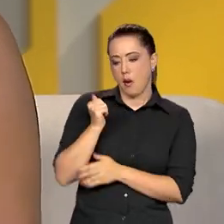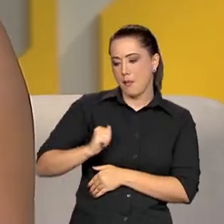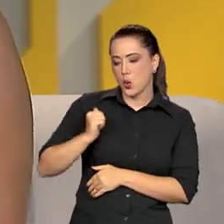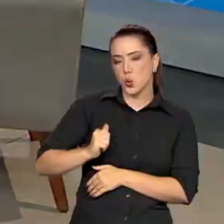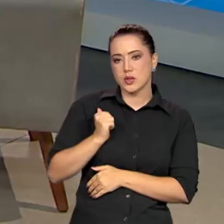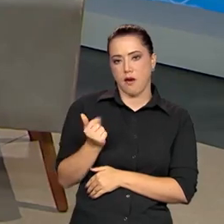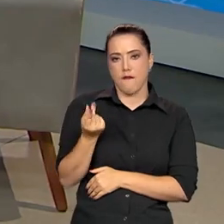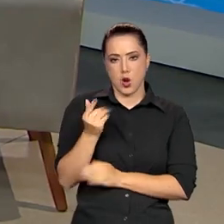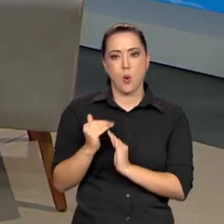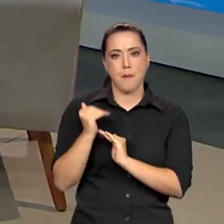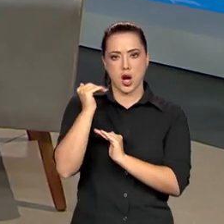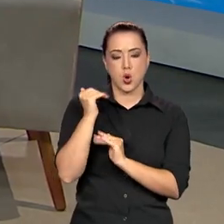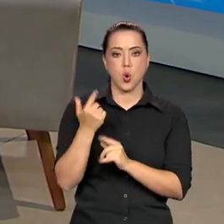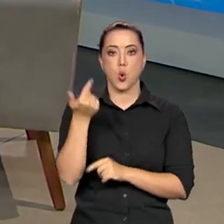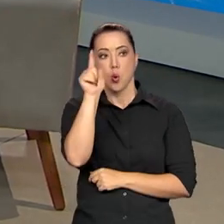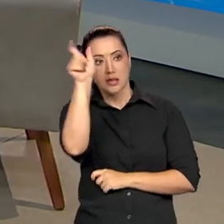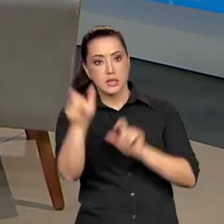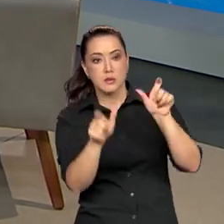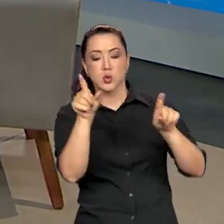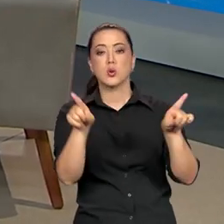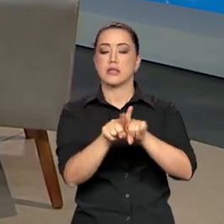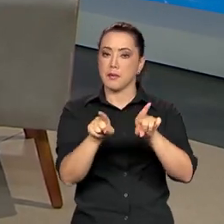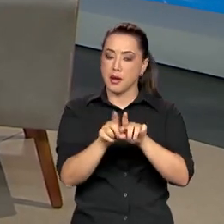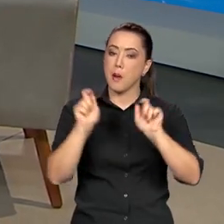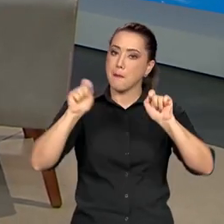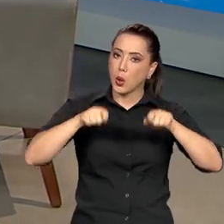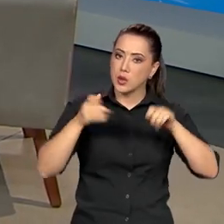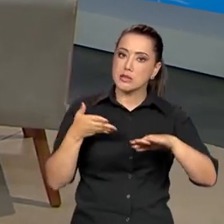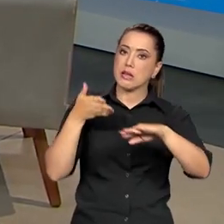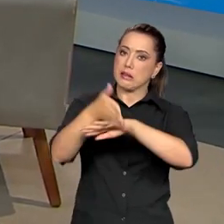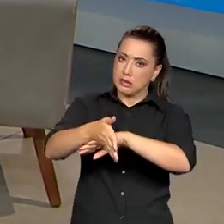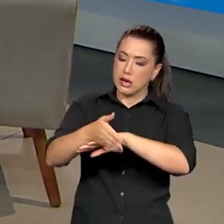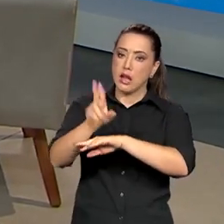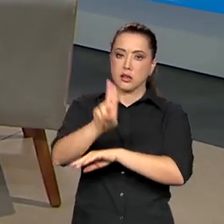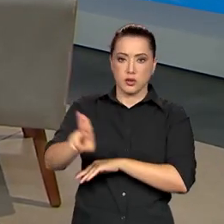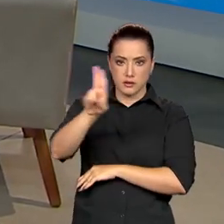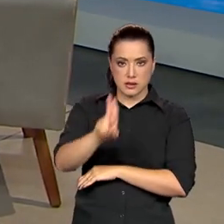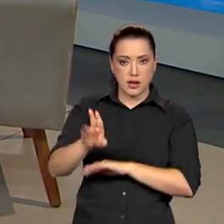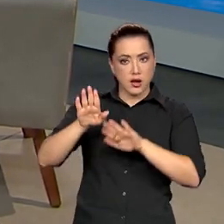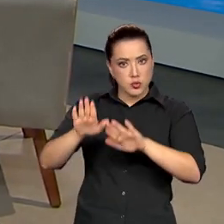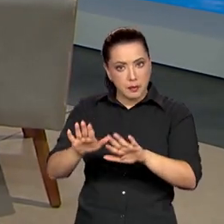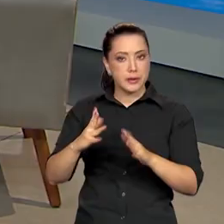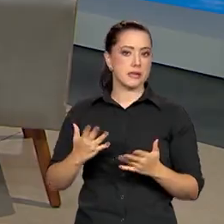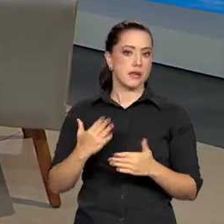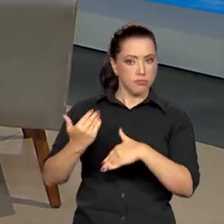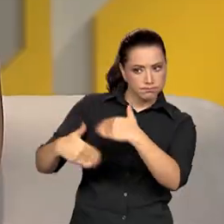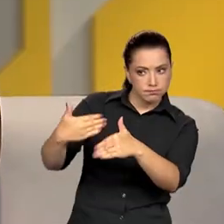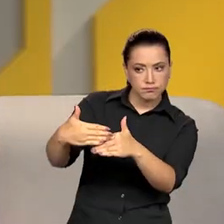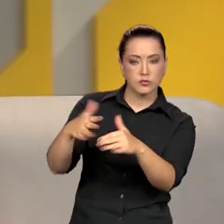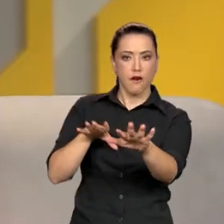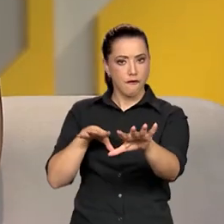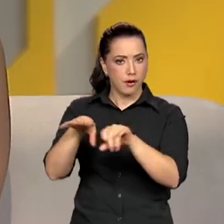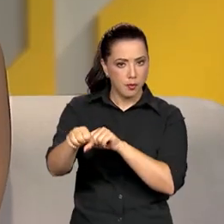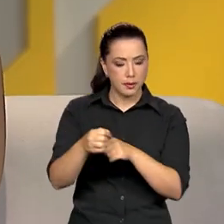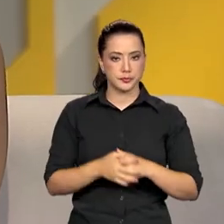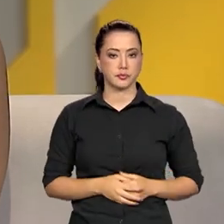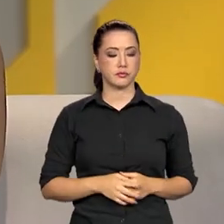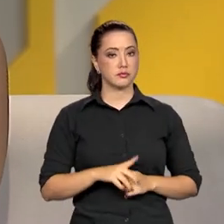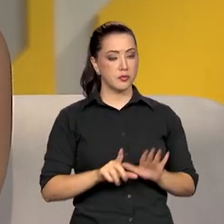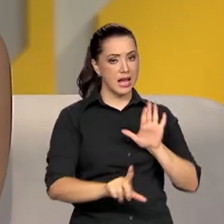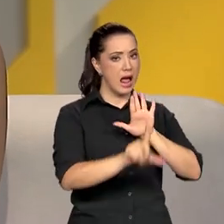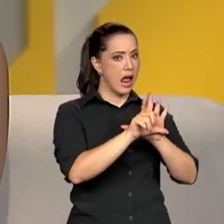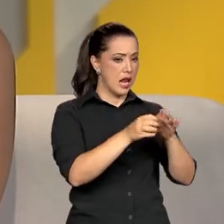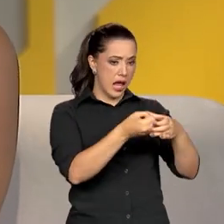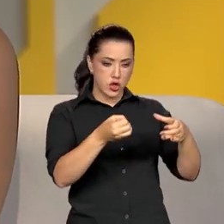perdão, na bolsa, faz com que outras pessoas também consigam se manter. Porque a lei de cotas é importante, mas não basta a gente só